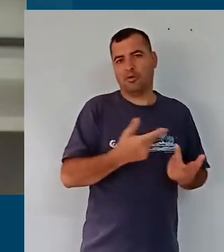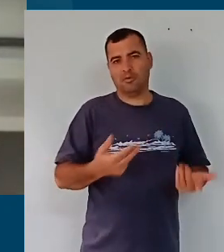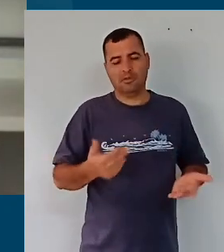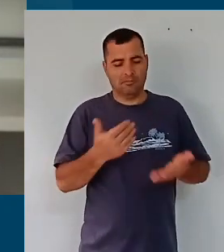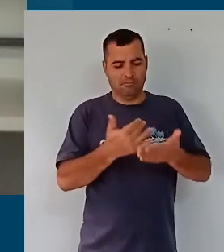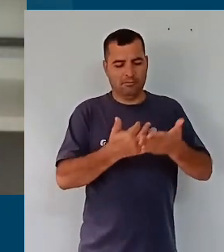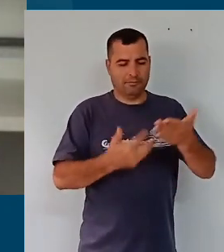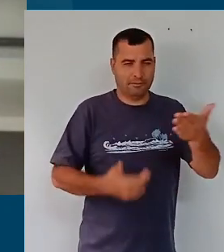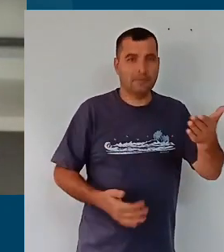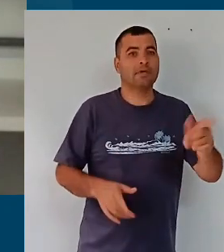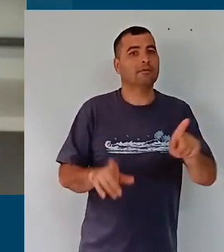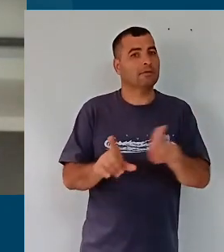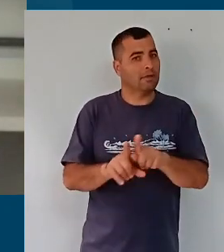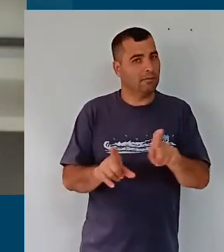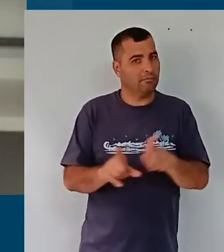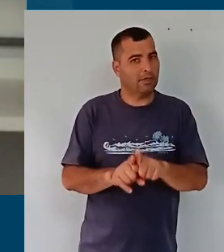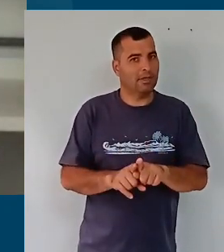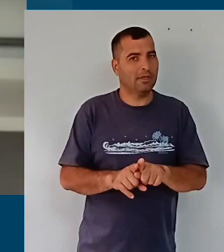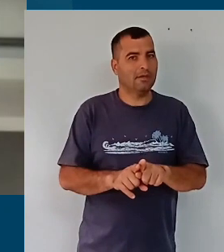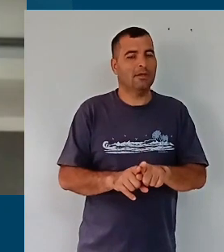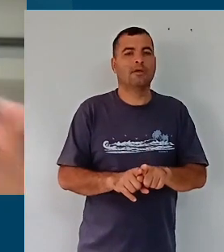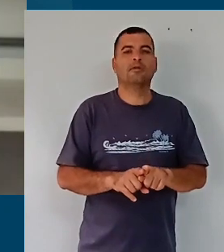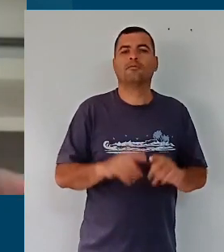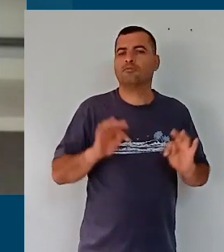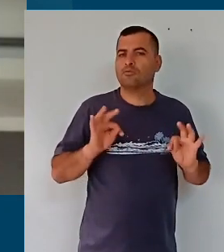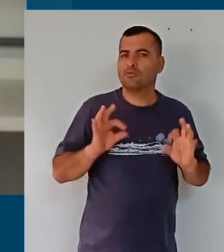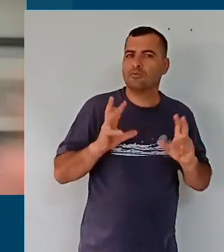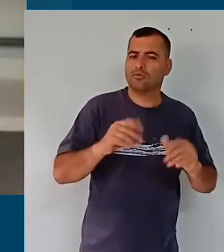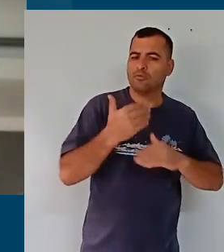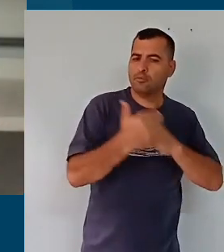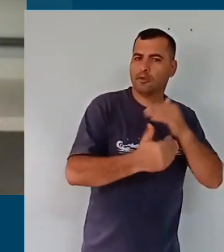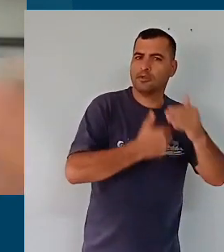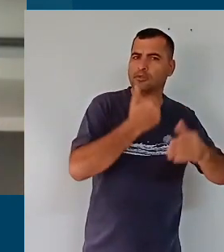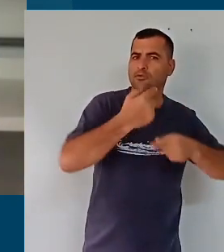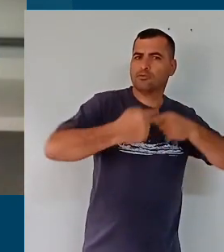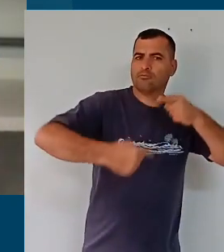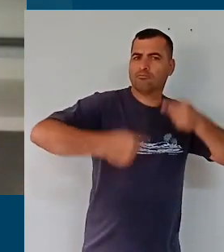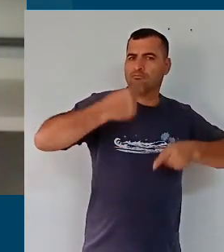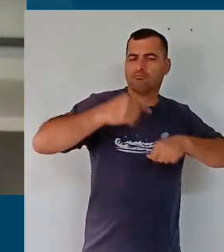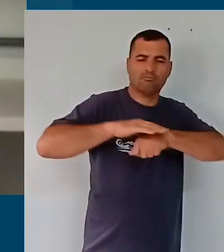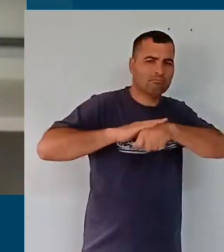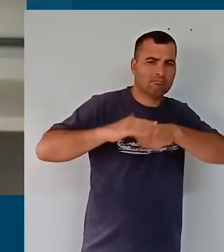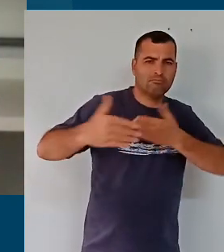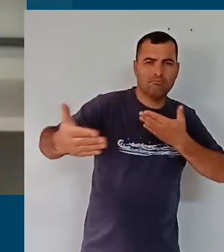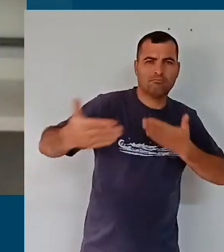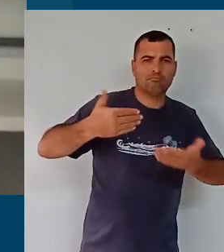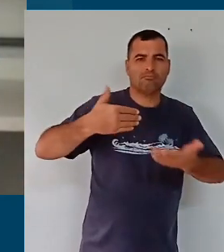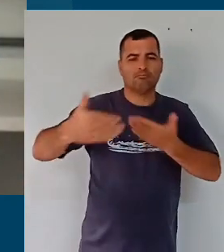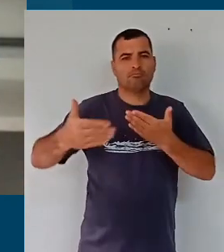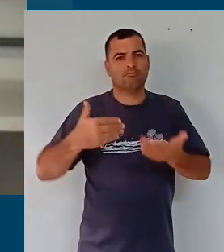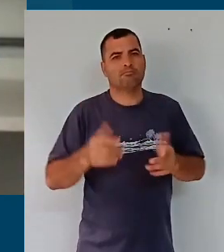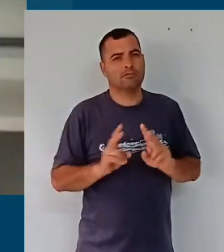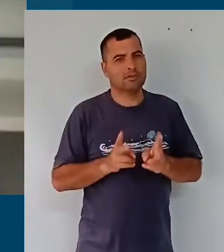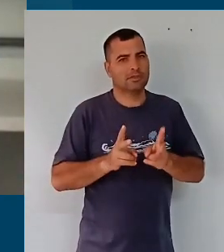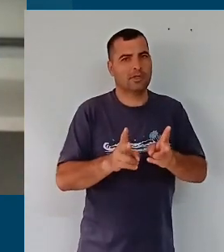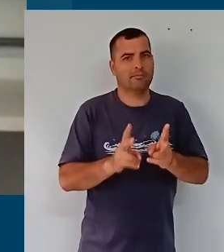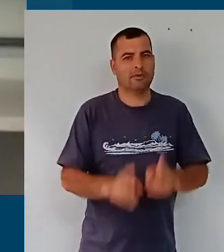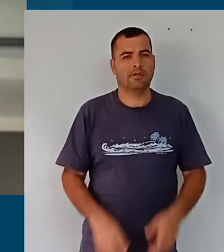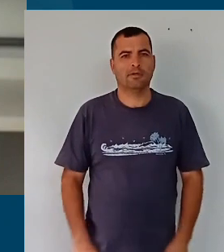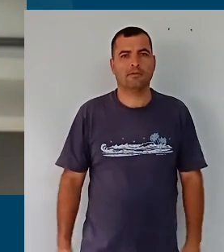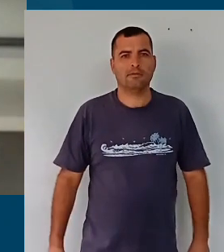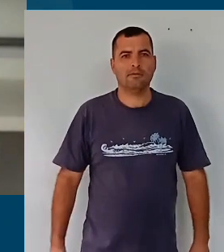no próprio portal e em todo o processo de discussão permanente que presidiu